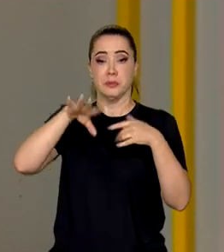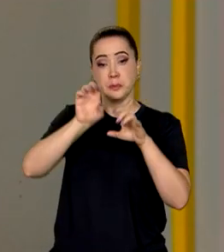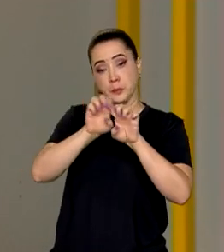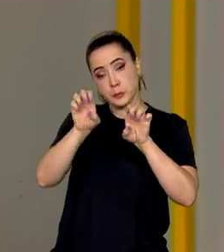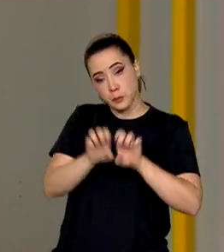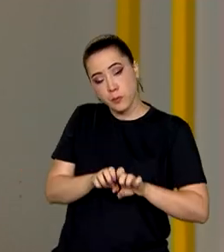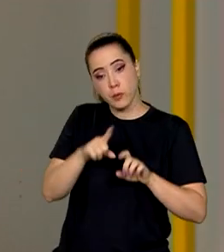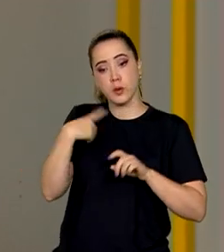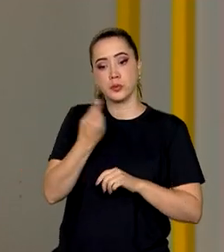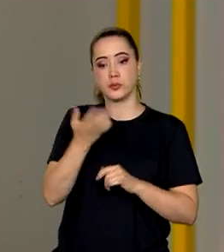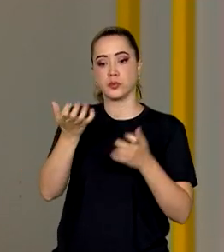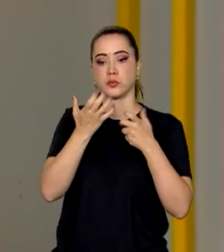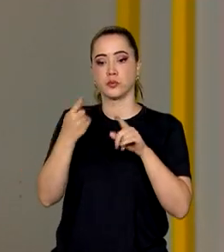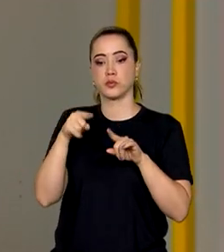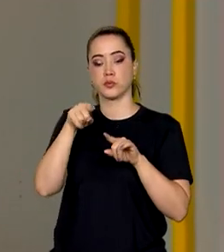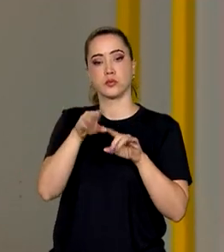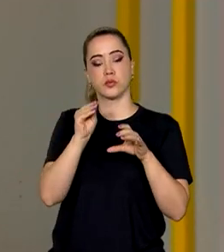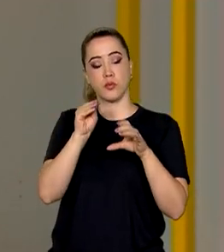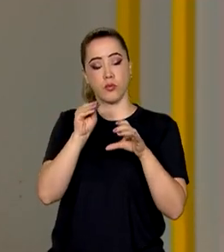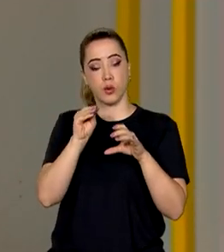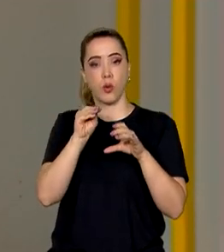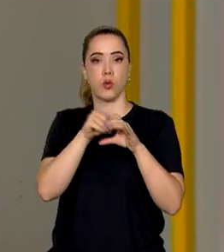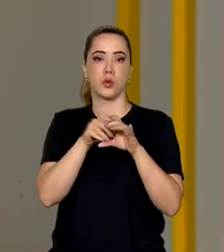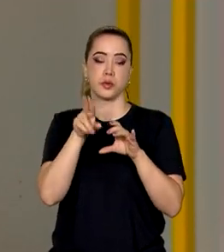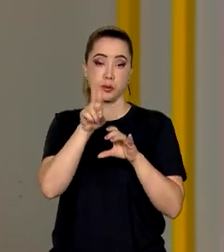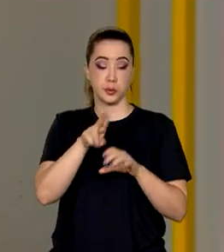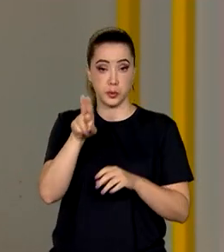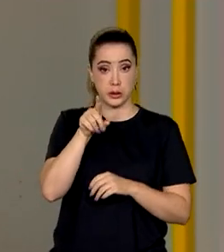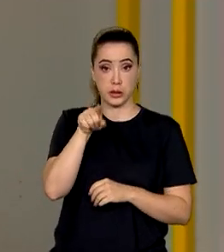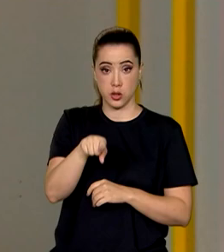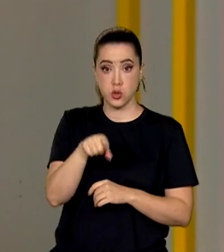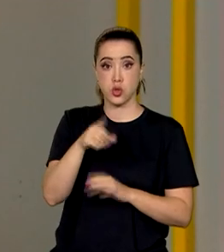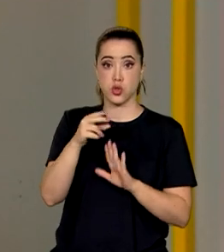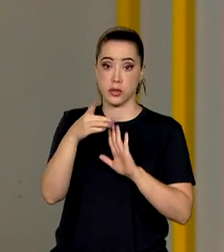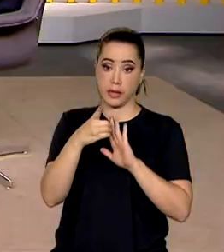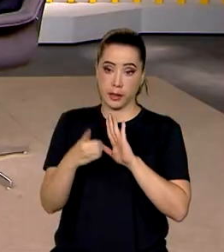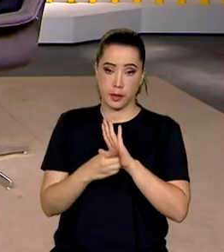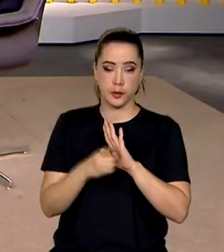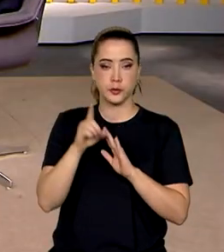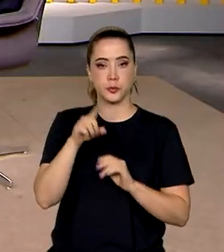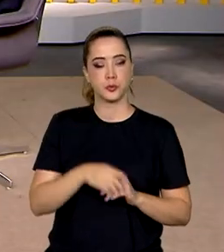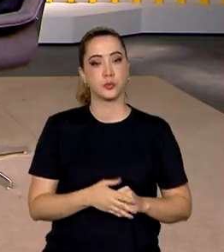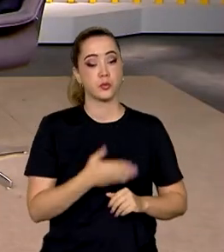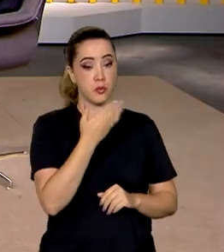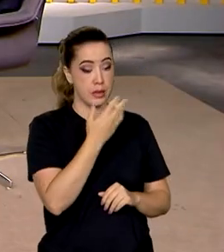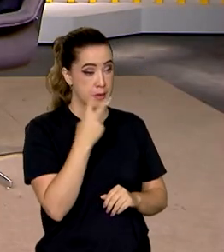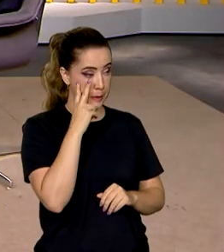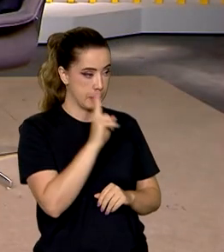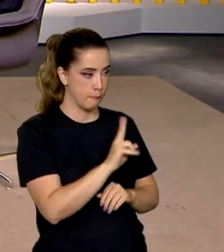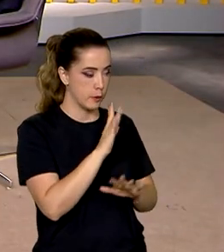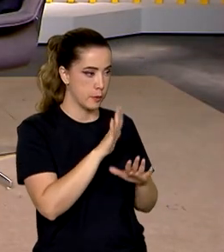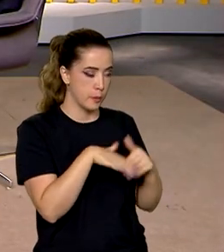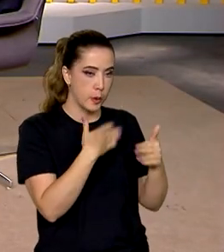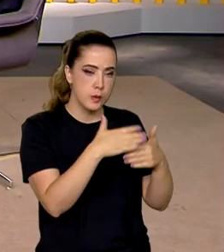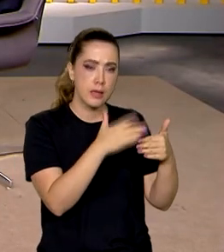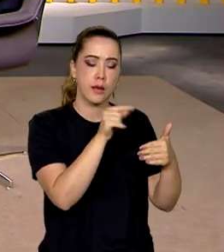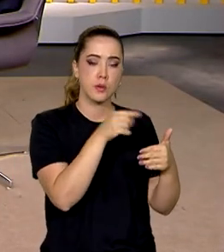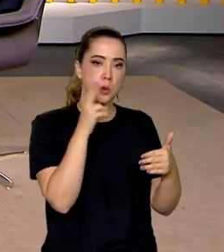É isso que a gente quer fazer com essa grande ferramenta que é o MIROSC. E a senhora vislumbra, a partir desse processo,